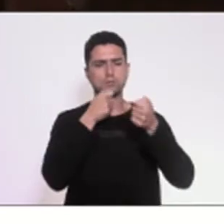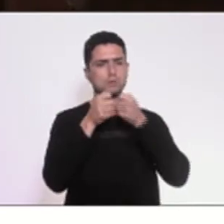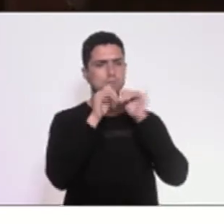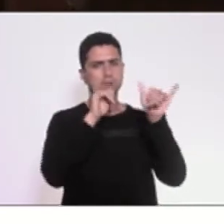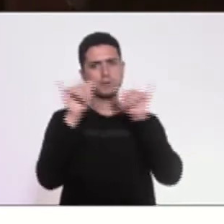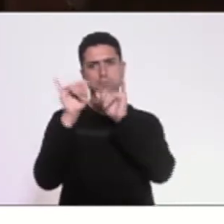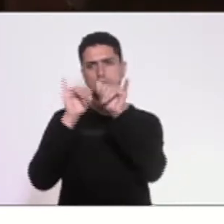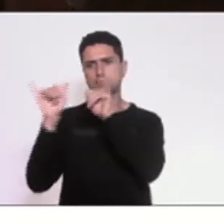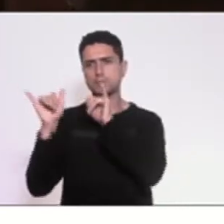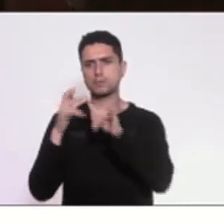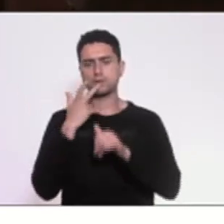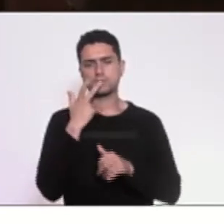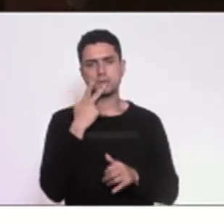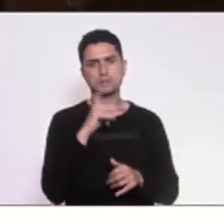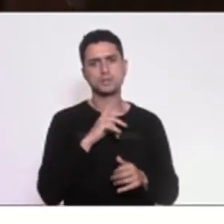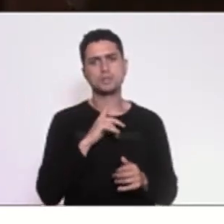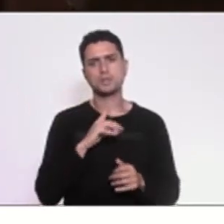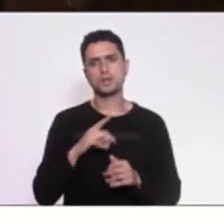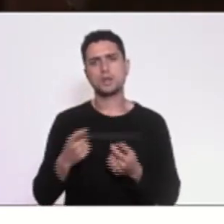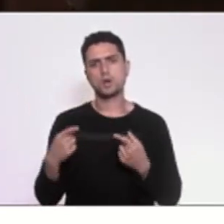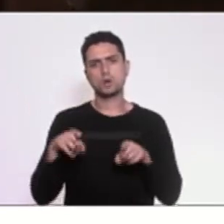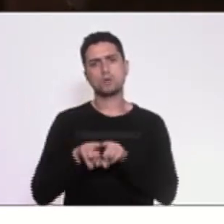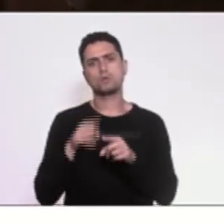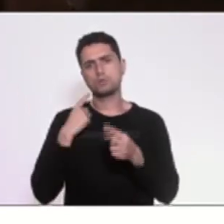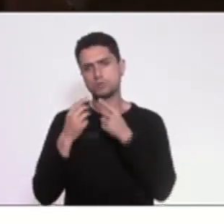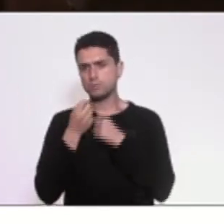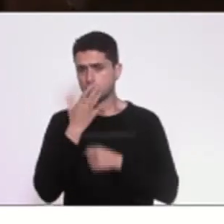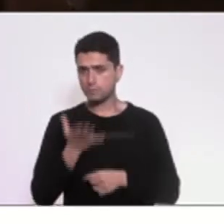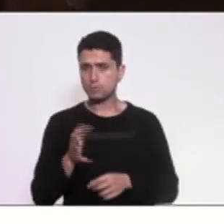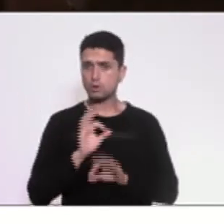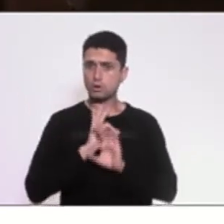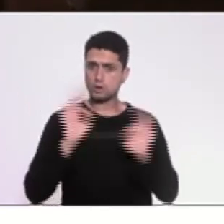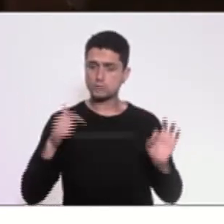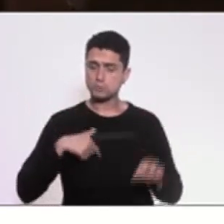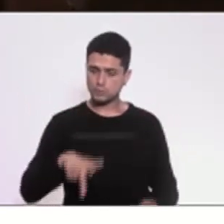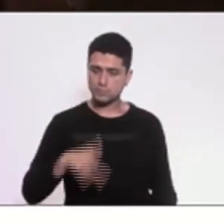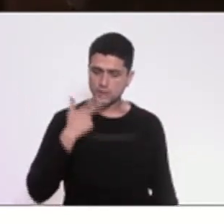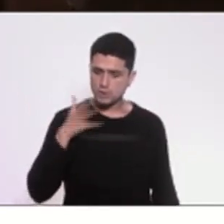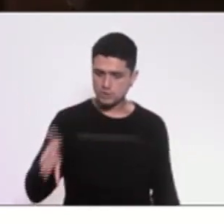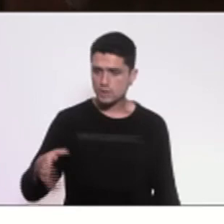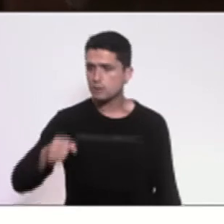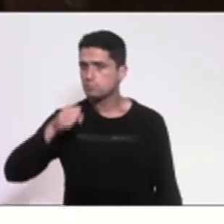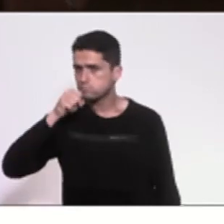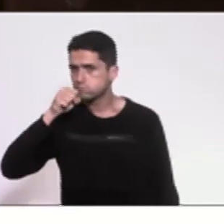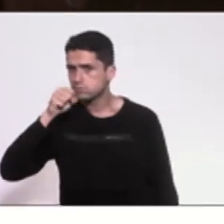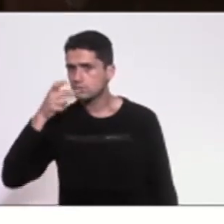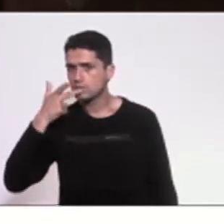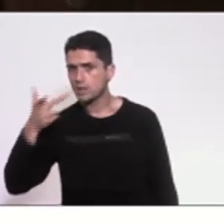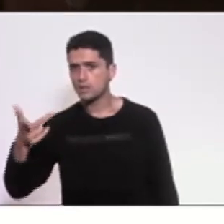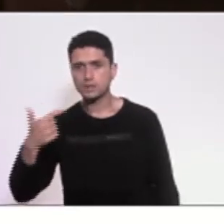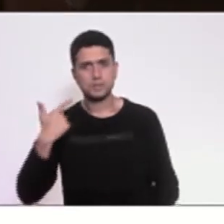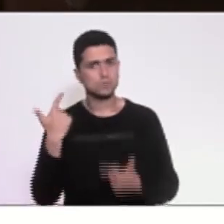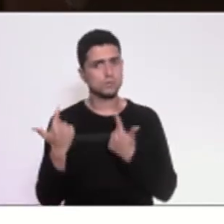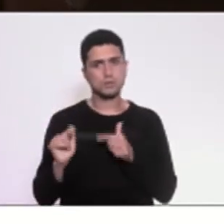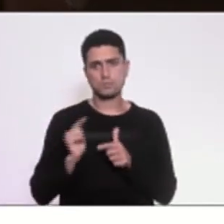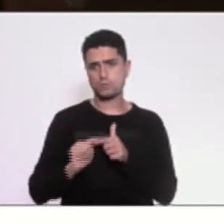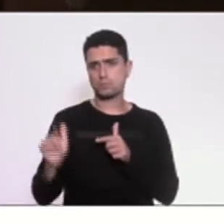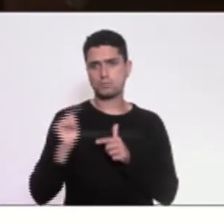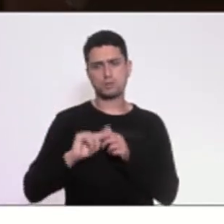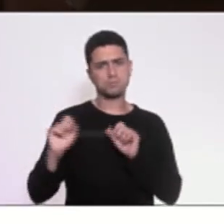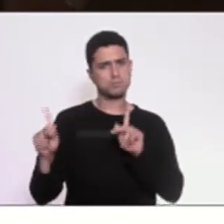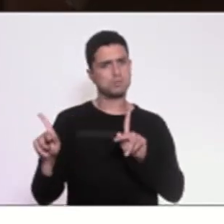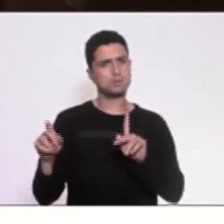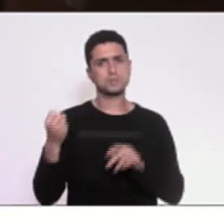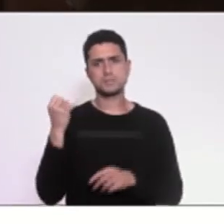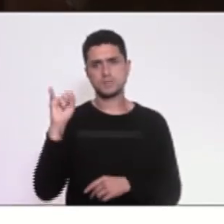acordos estavam sendo firmados, que ótimo, eu disse aqui do microfone de aparte, não tem problema, nenhuma vaidade, se for